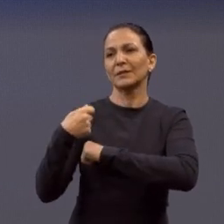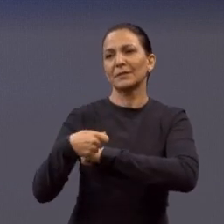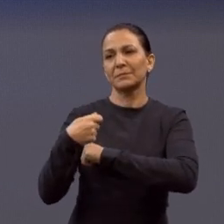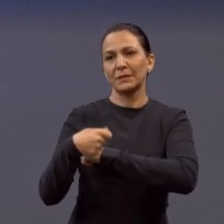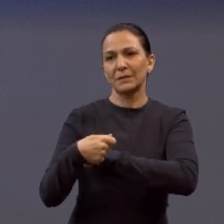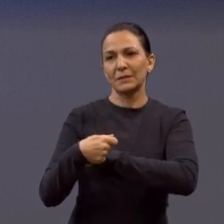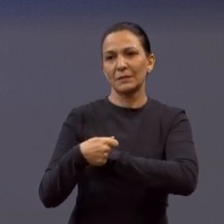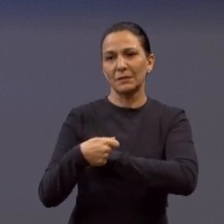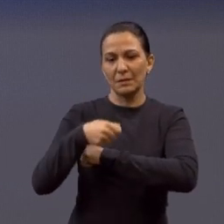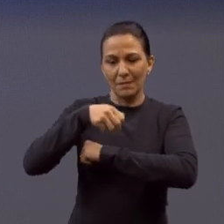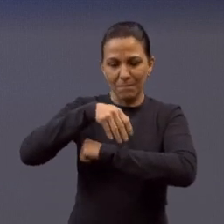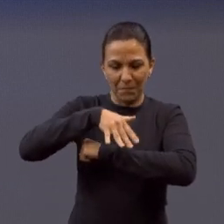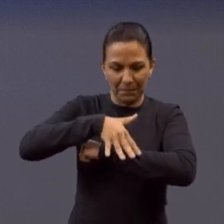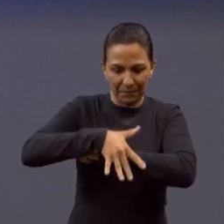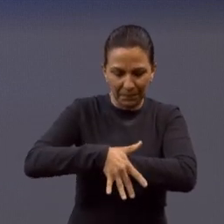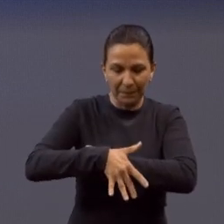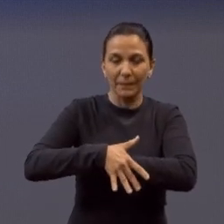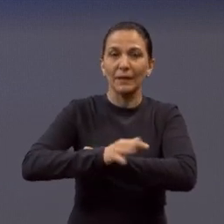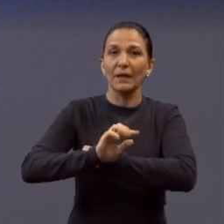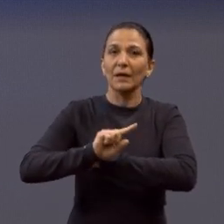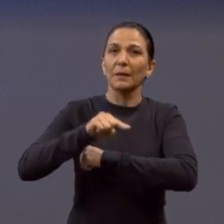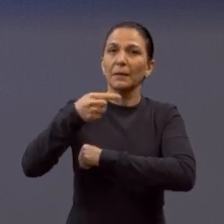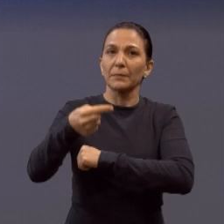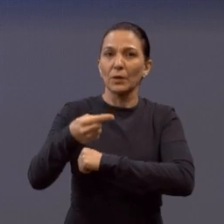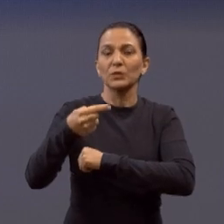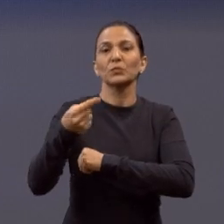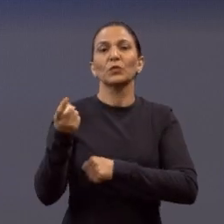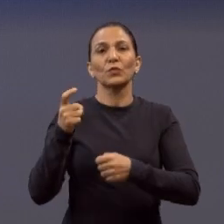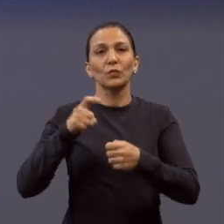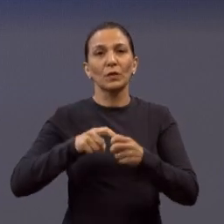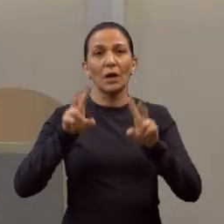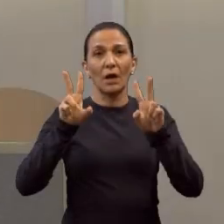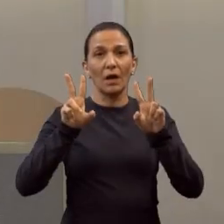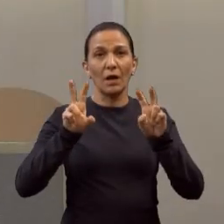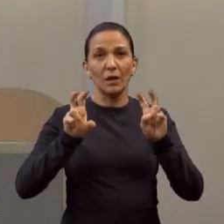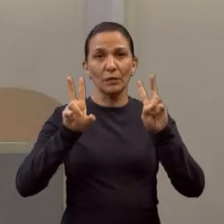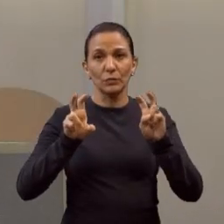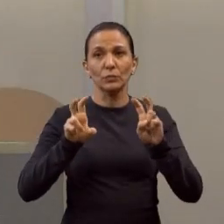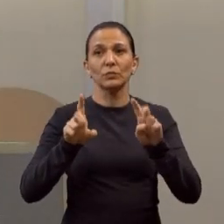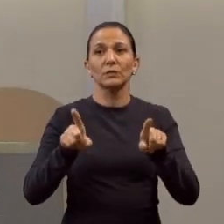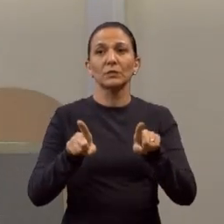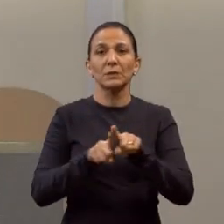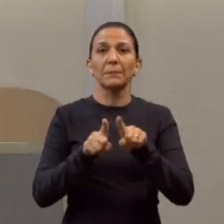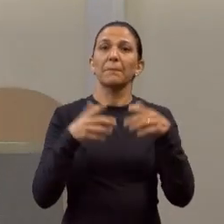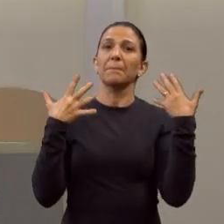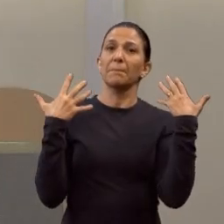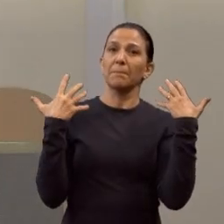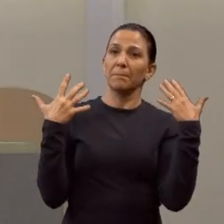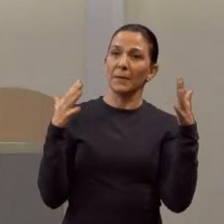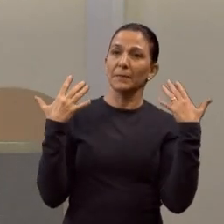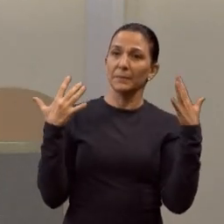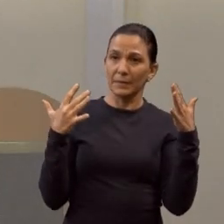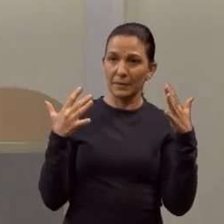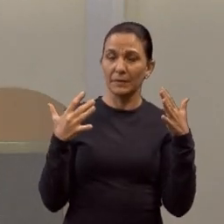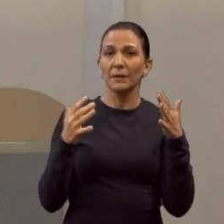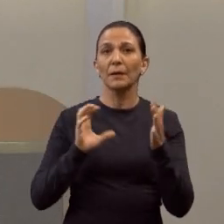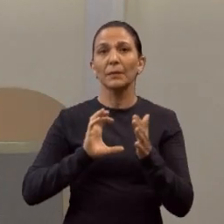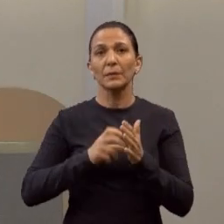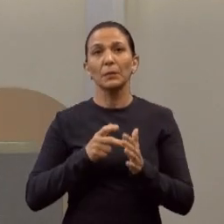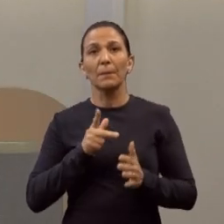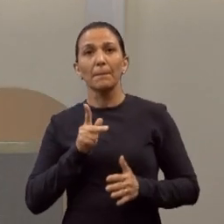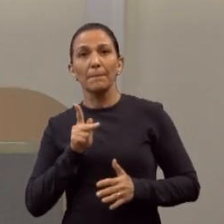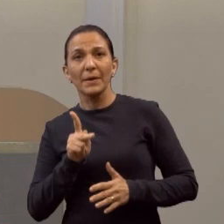Então, na próxima semana, a gente vai voltar a falar disso e também para parabenizar, em nome do PV,